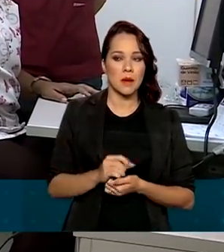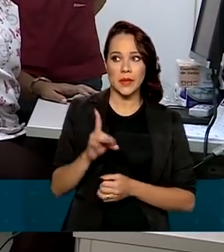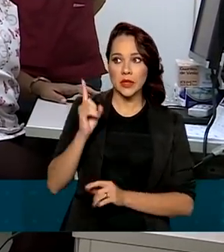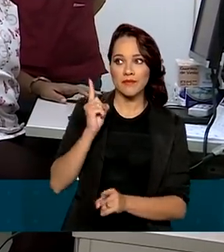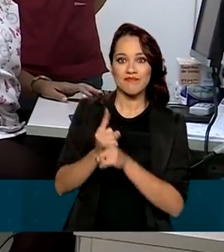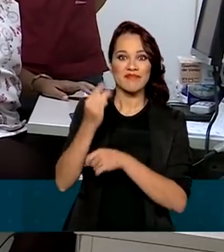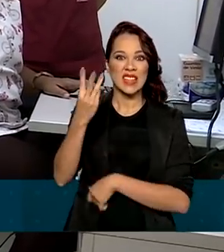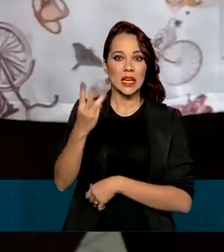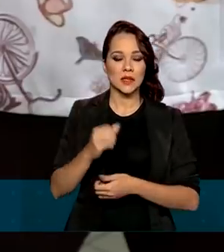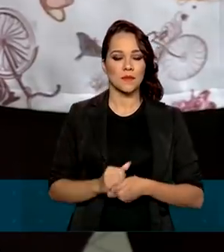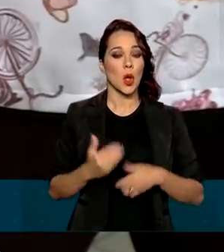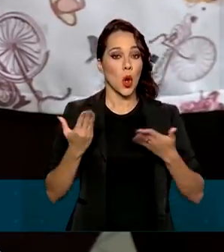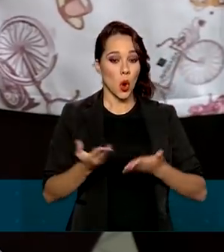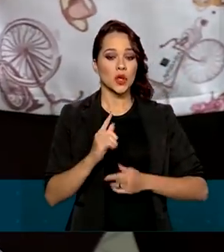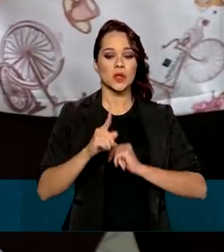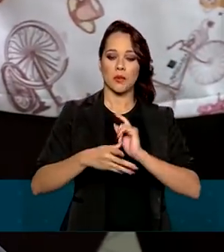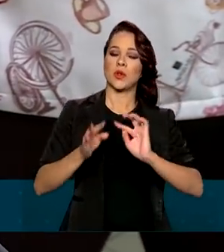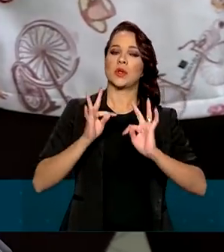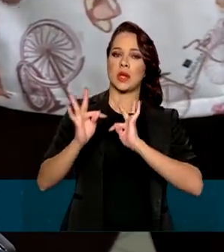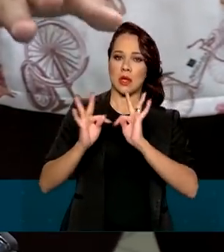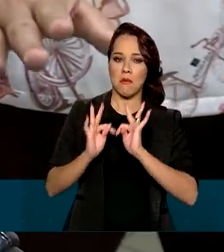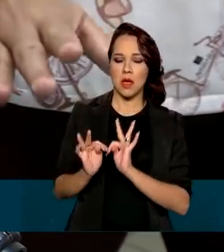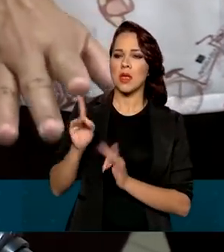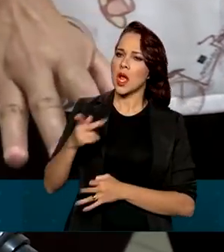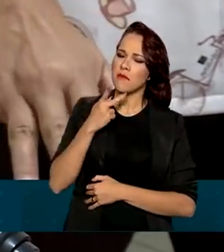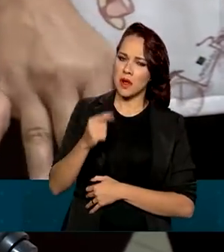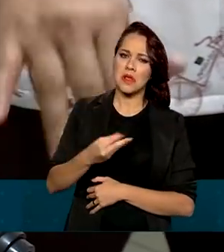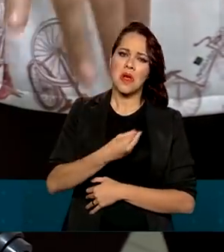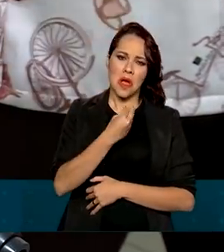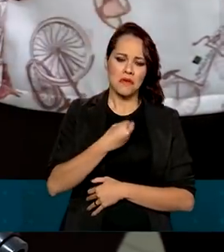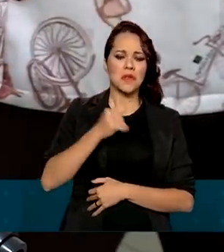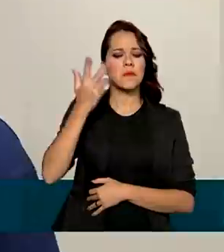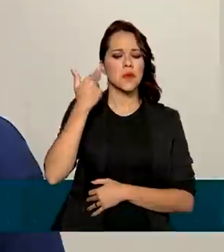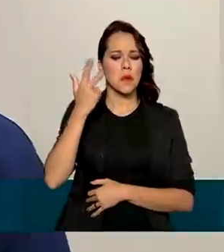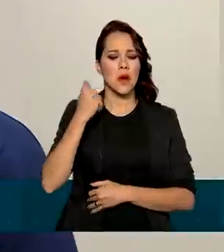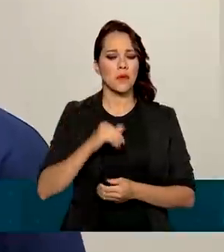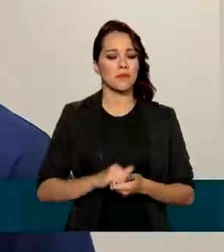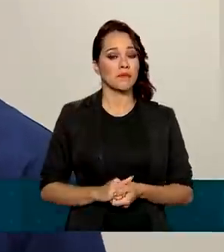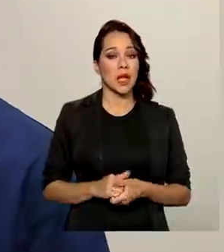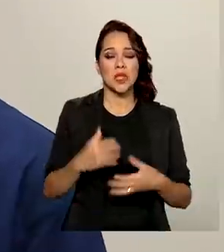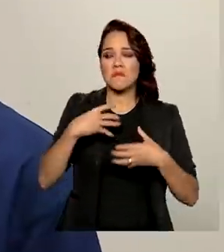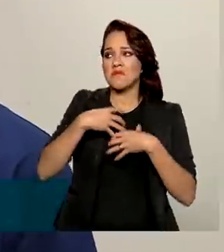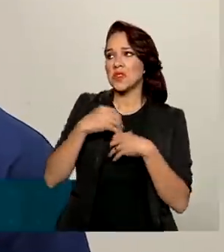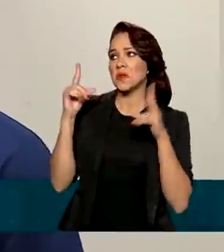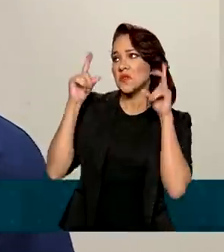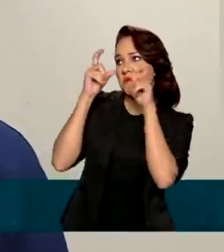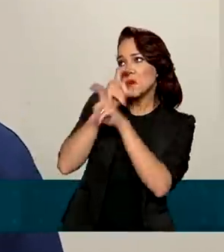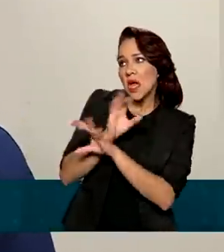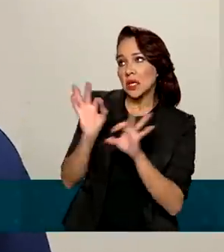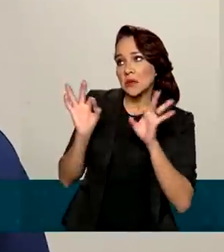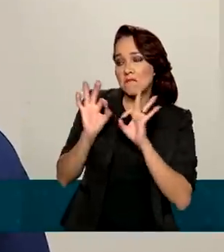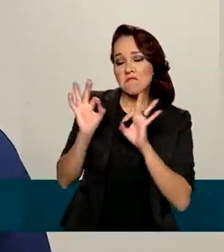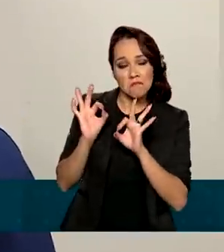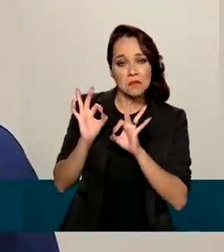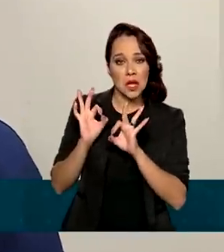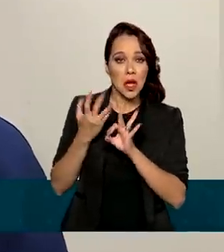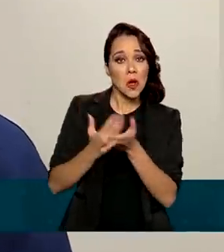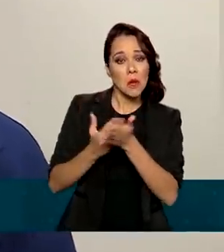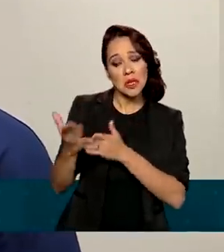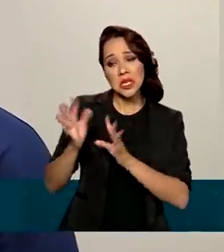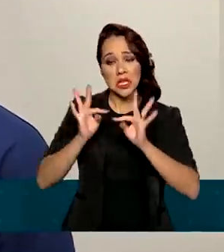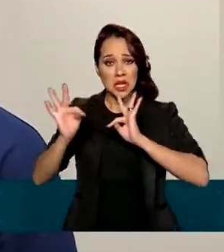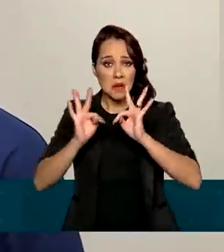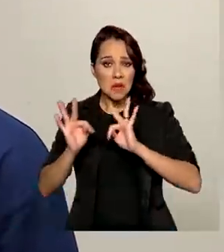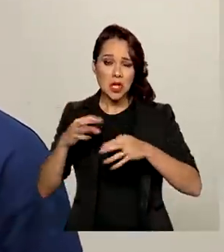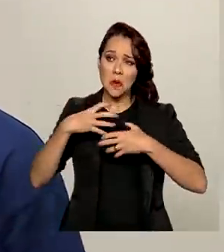aos três. Hoje, após o tratamento, ele conta que leva a uma vida normal. Eu não sinto nenhuma dificuldade. A partir do momento que eu comecei a fazer o